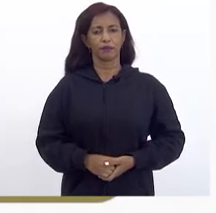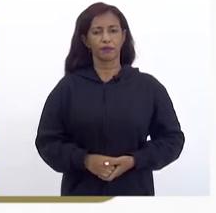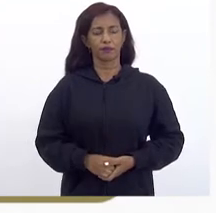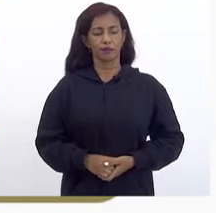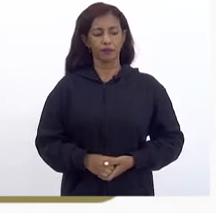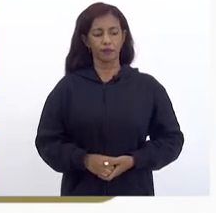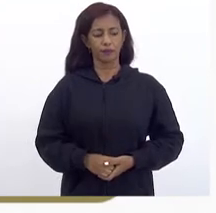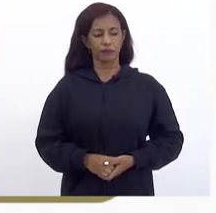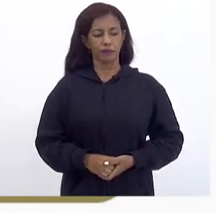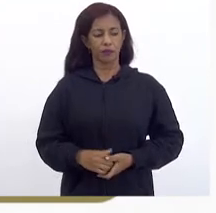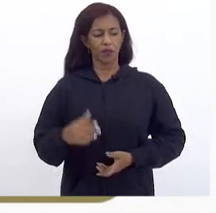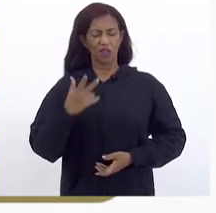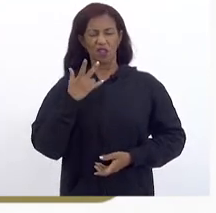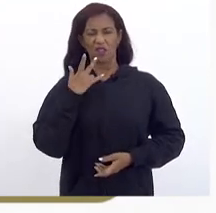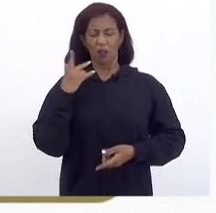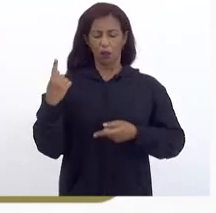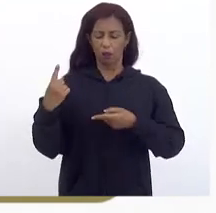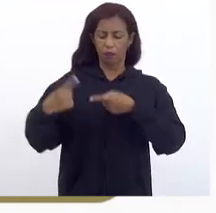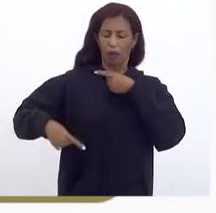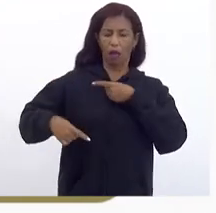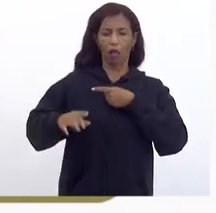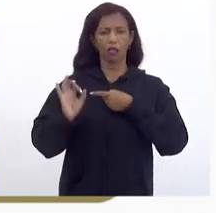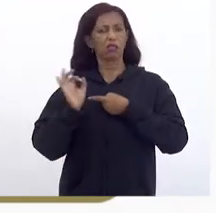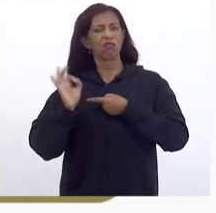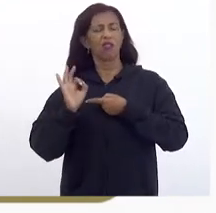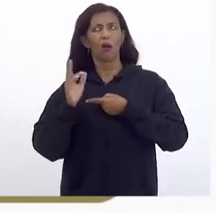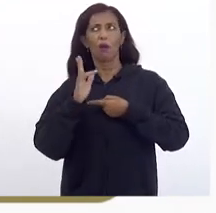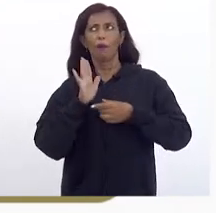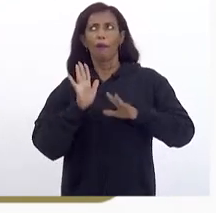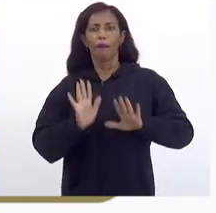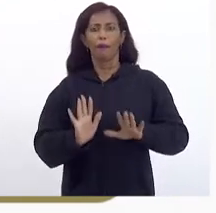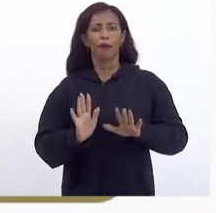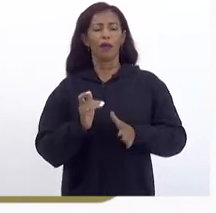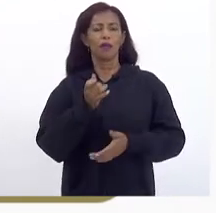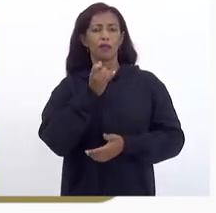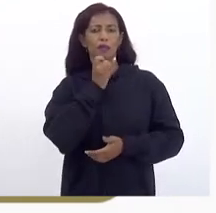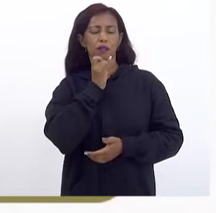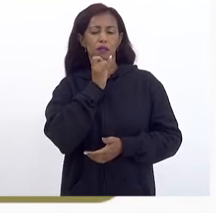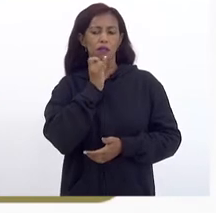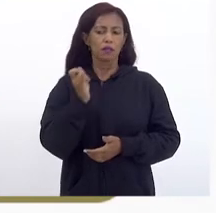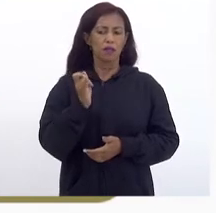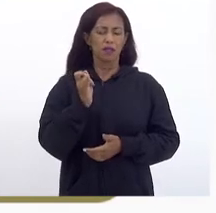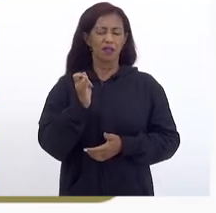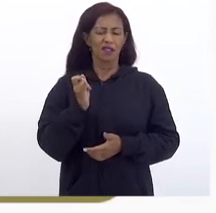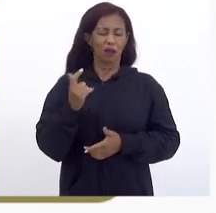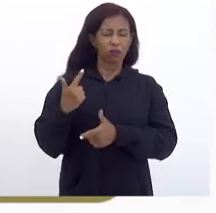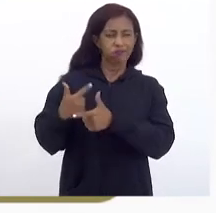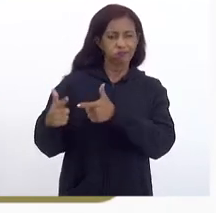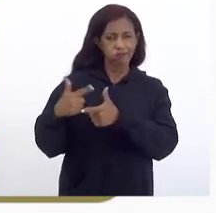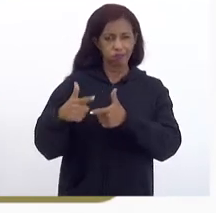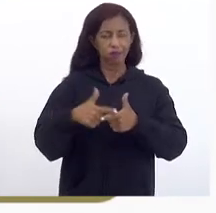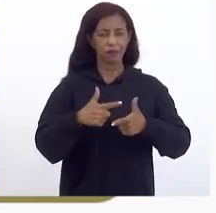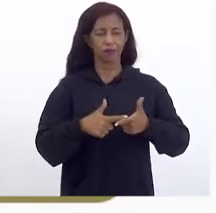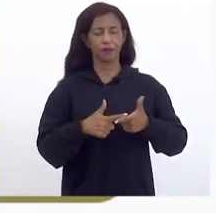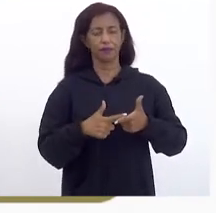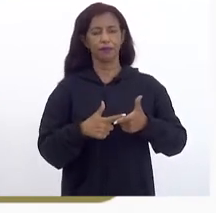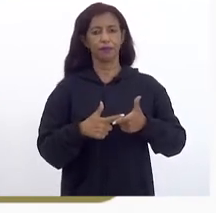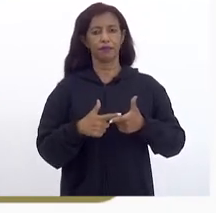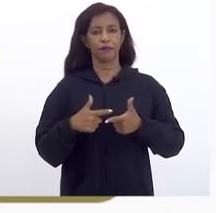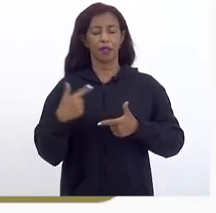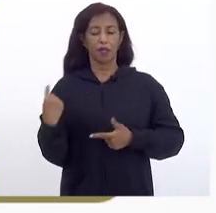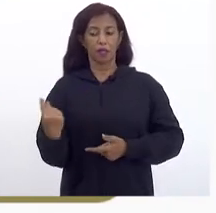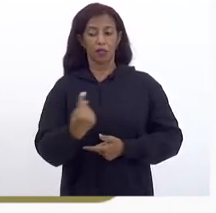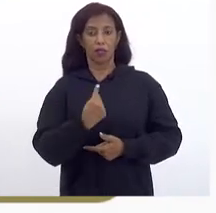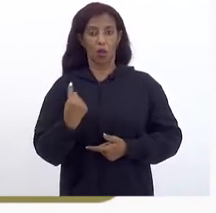Não vou chamar de discordância Mas é No mínimo Uma turbulência Entre